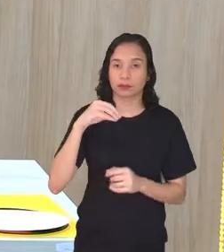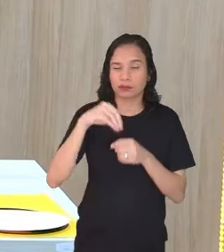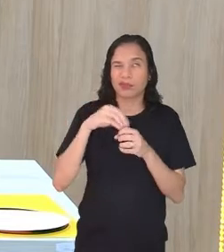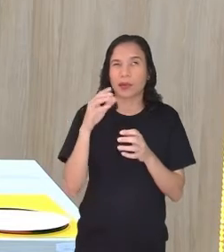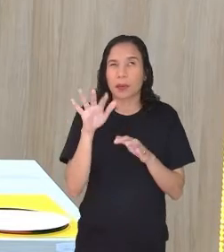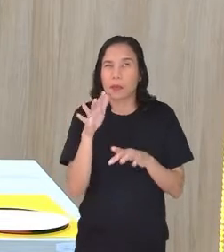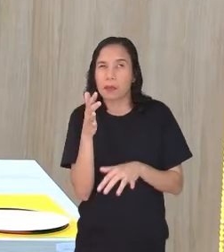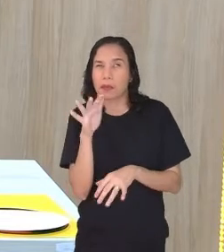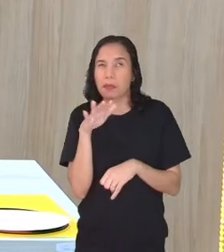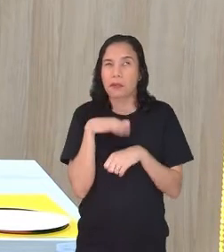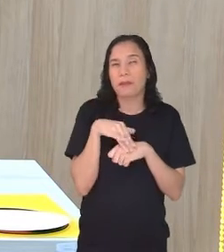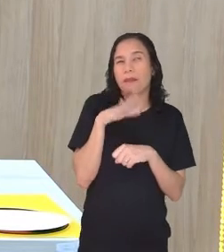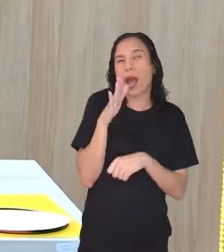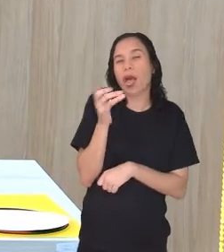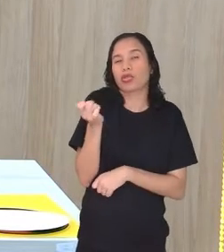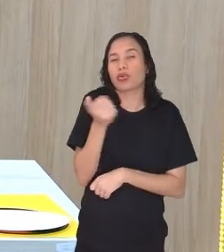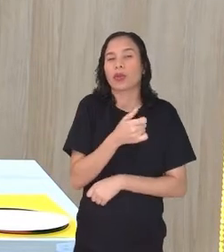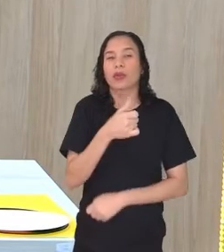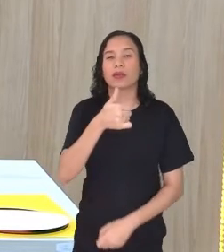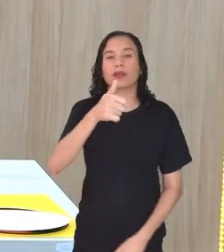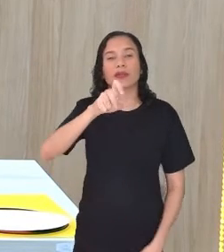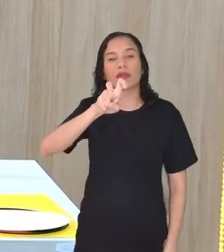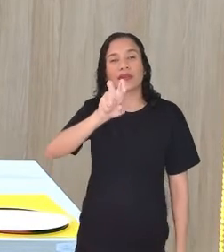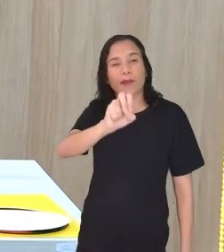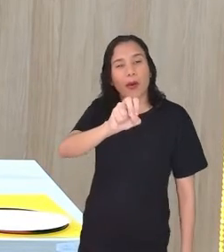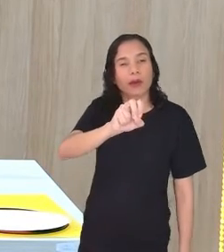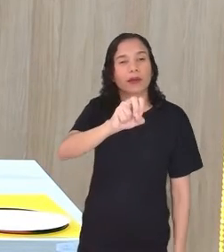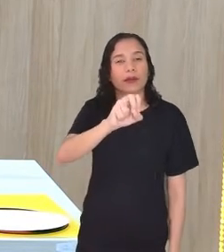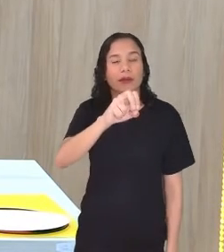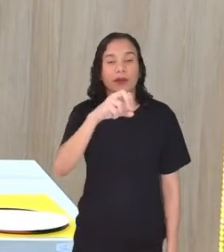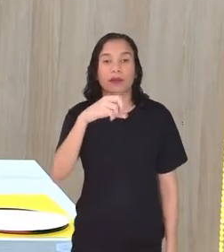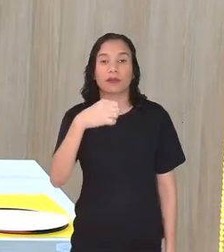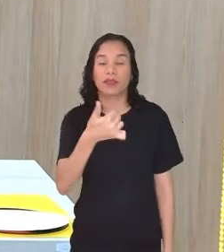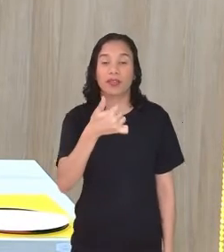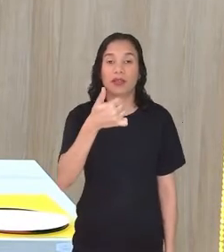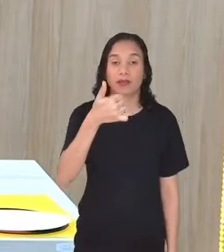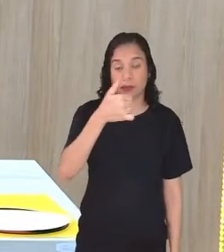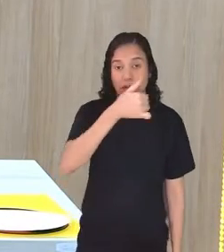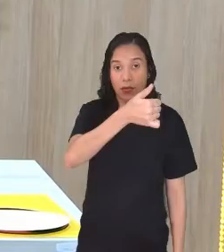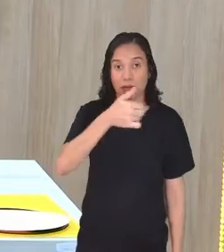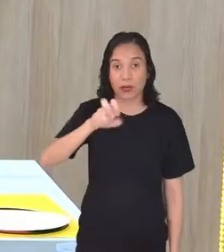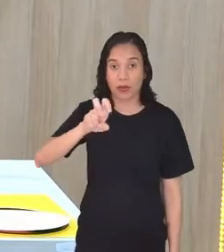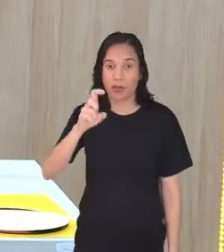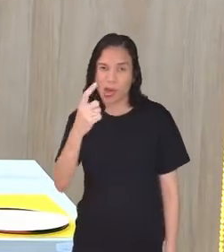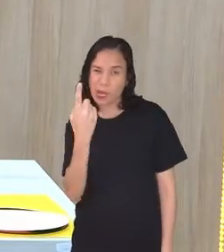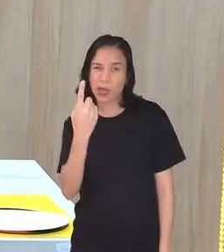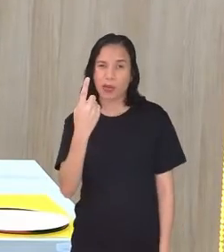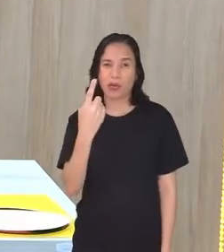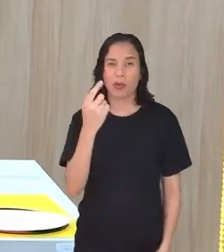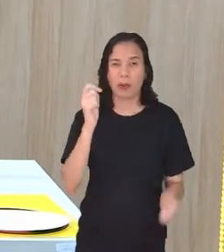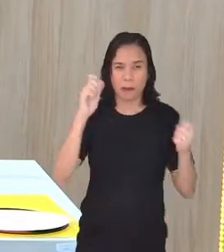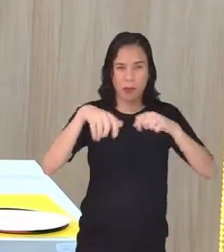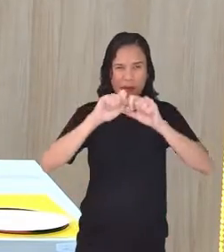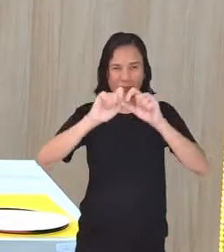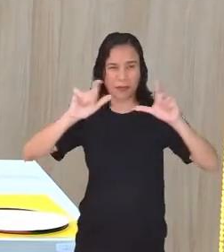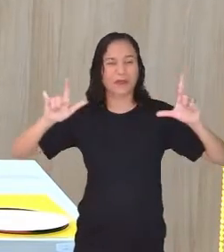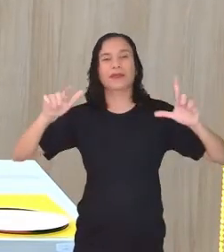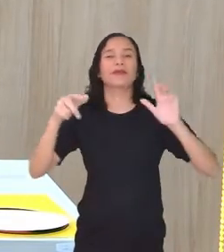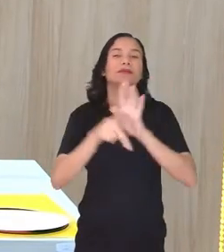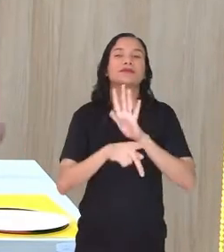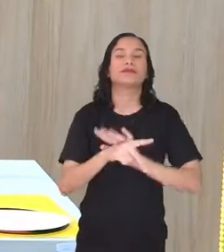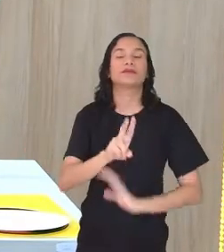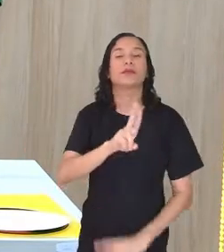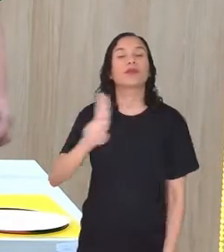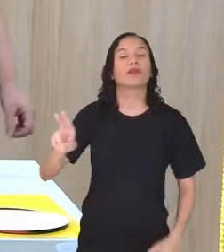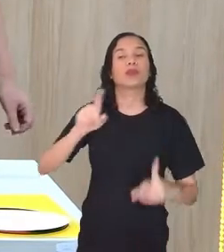pouquinho mais do que 150, na verdade, 151. Pode dar um zoom para a turma ver. E o nome